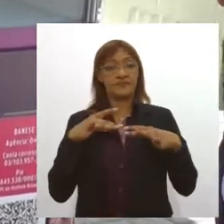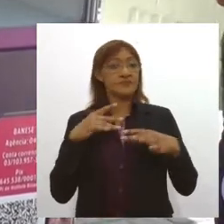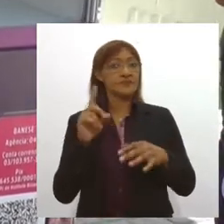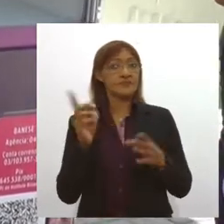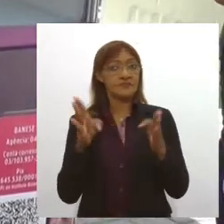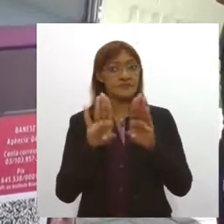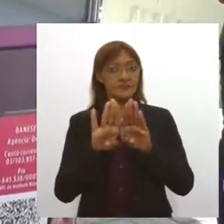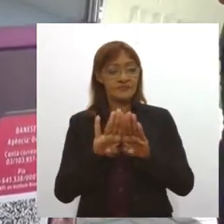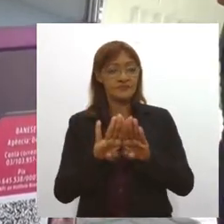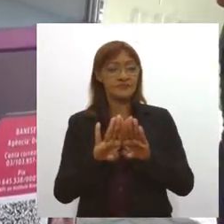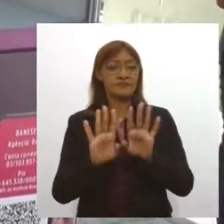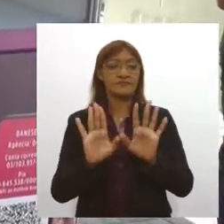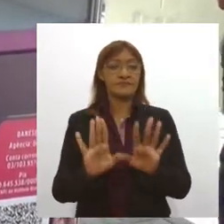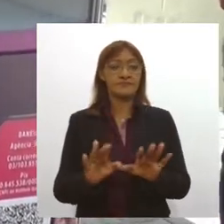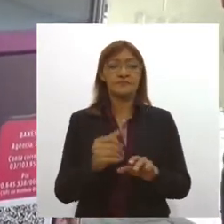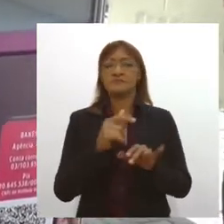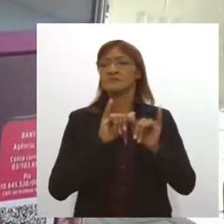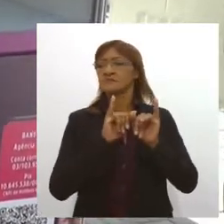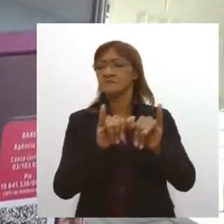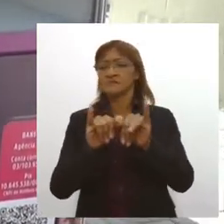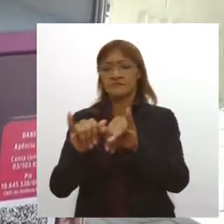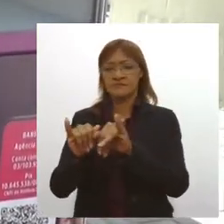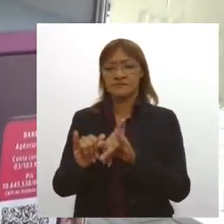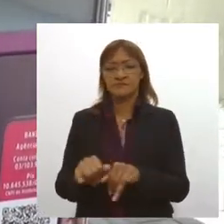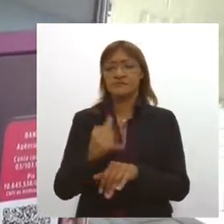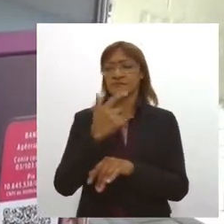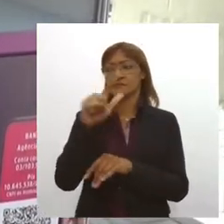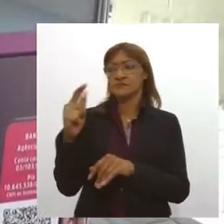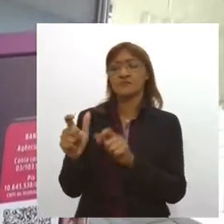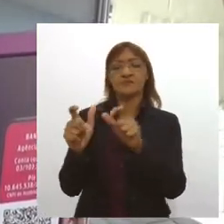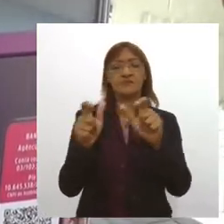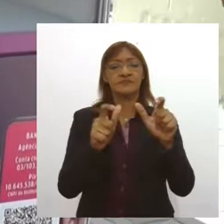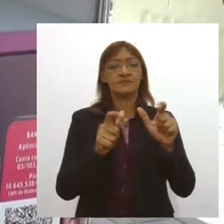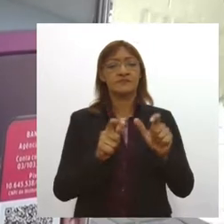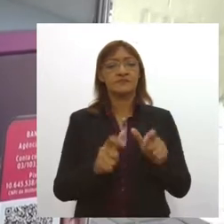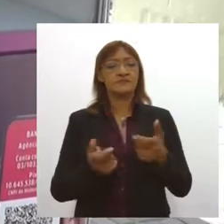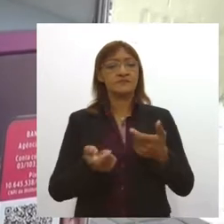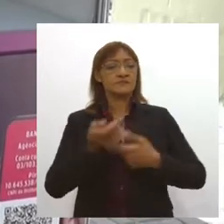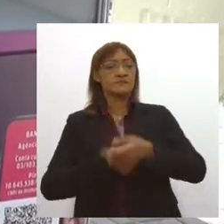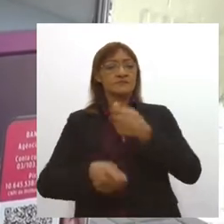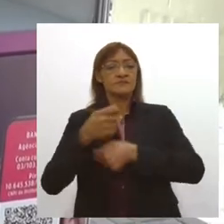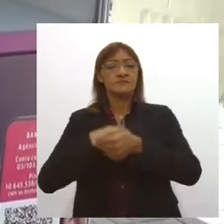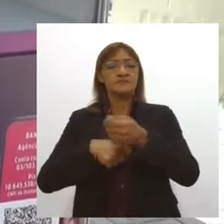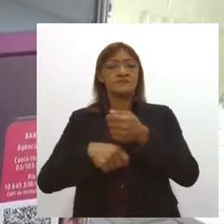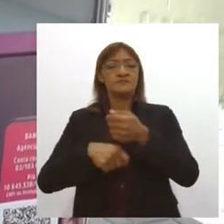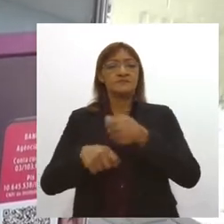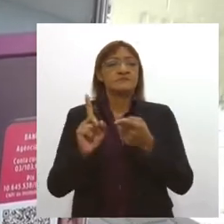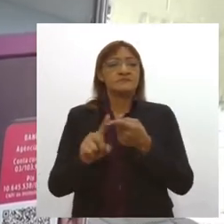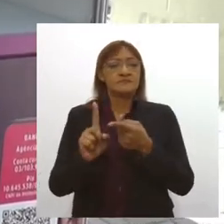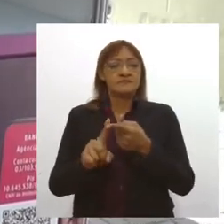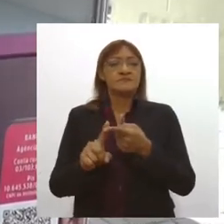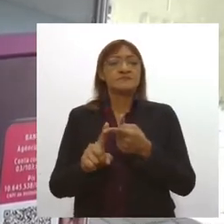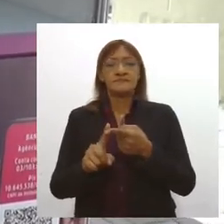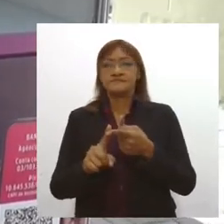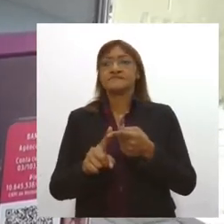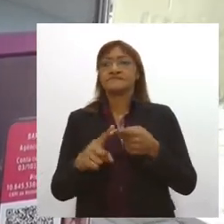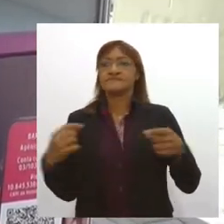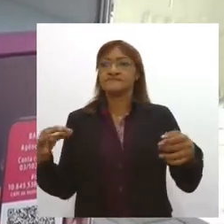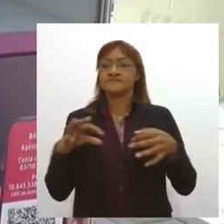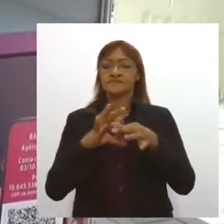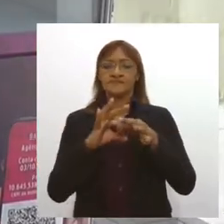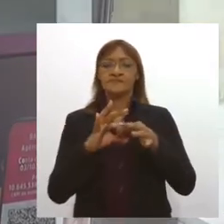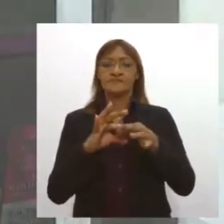contamos com diversos supermercados e outros setores do comércio que estão também se agregando à campanha.